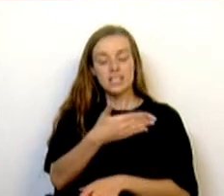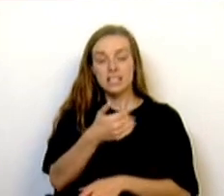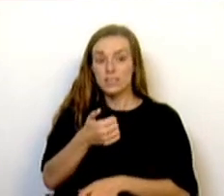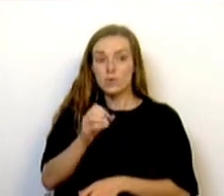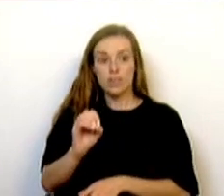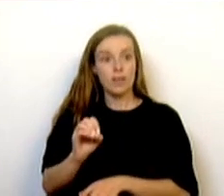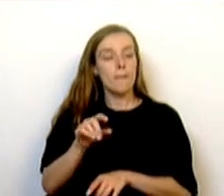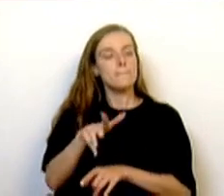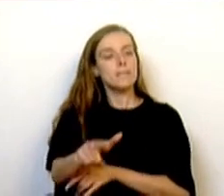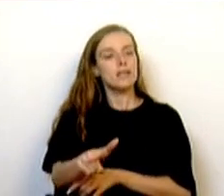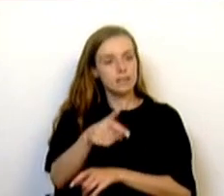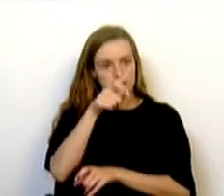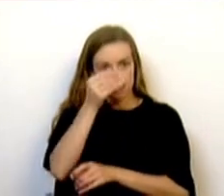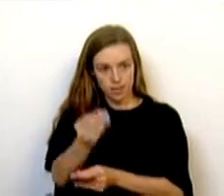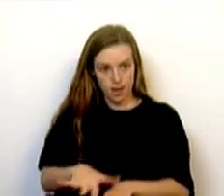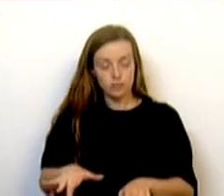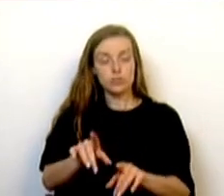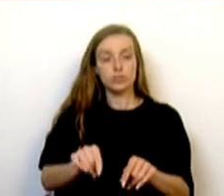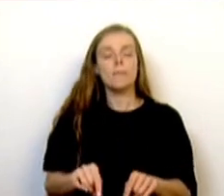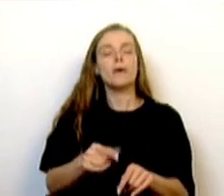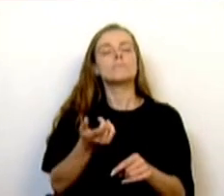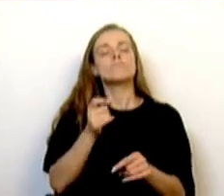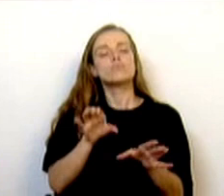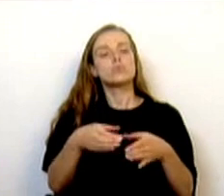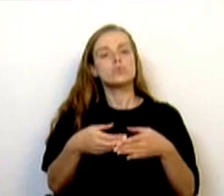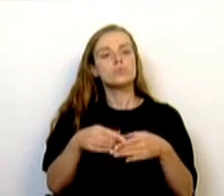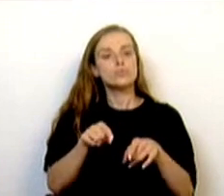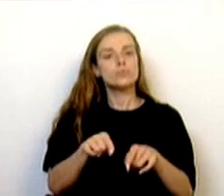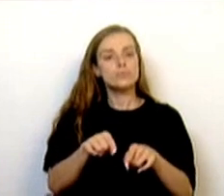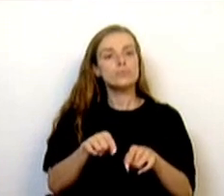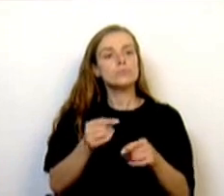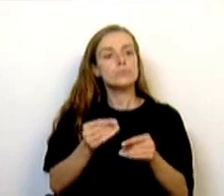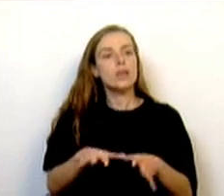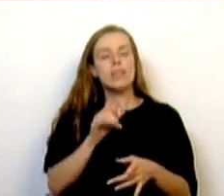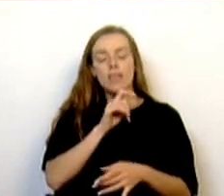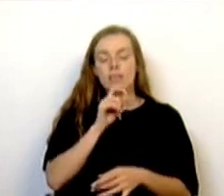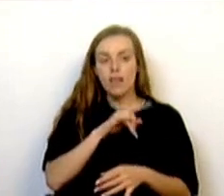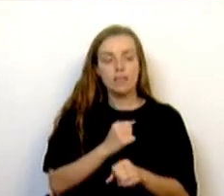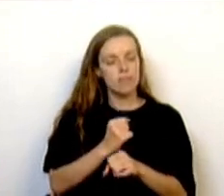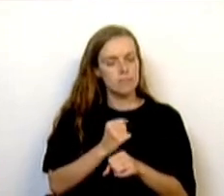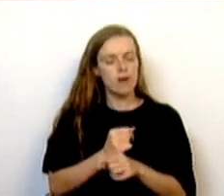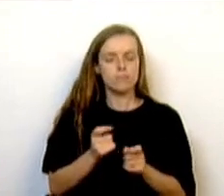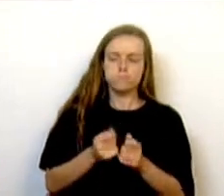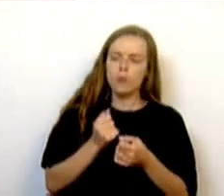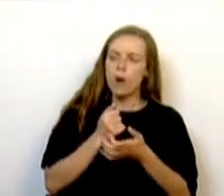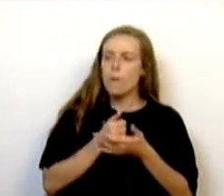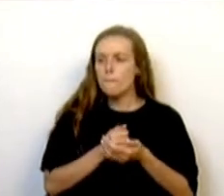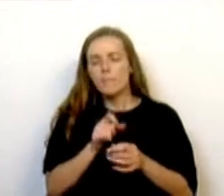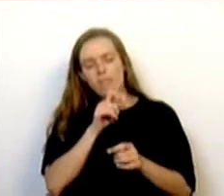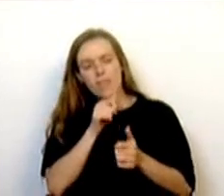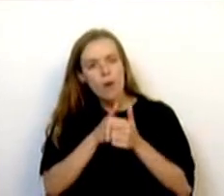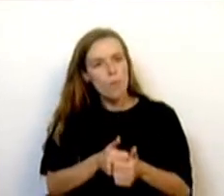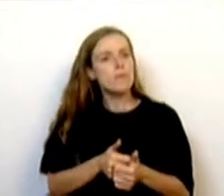mil crianças, tal como a criação dos núcleos locais para a infância, que irão permitir um trabalho de proximidade e de acompanhamento das crianças.